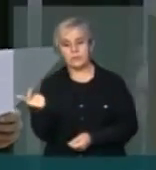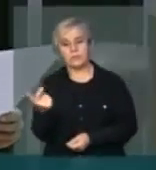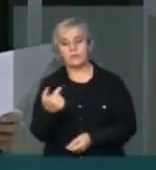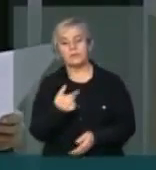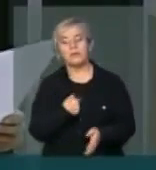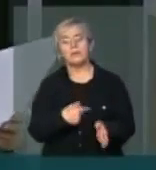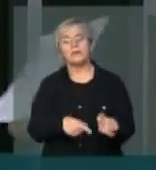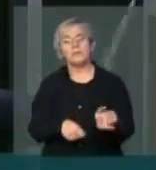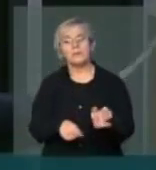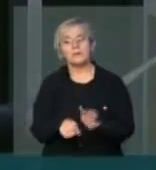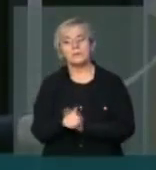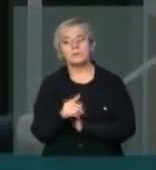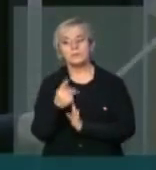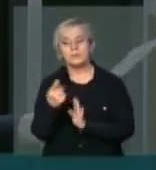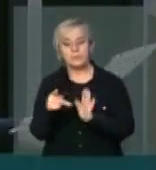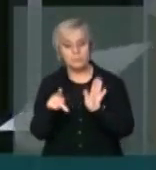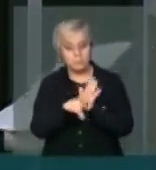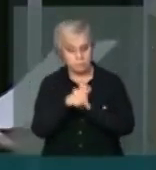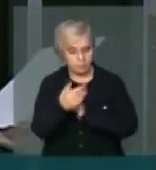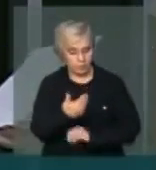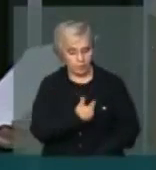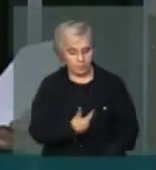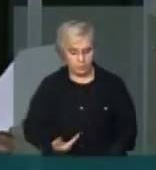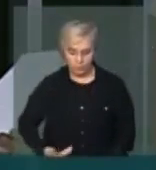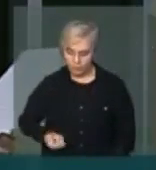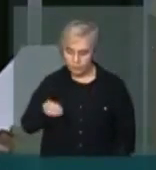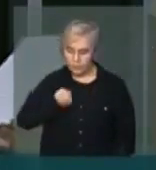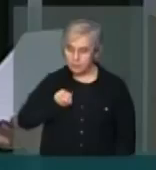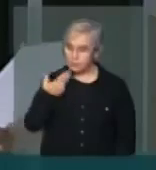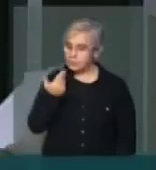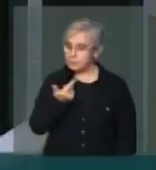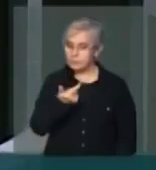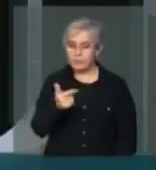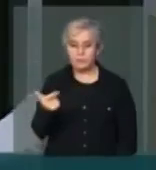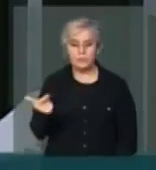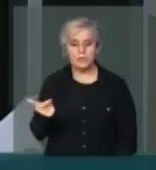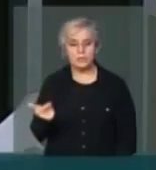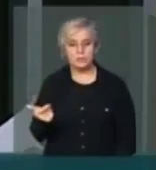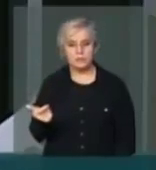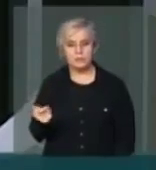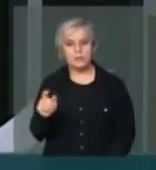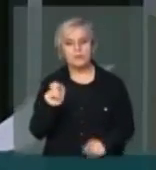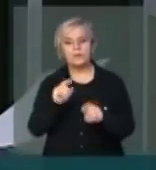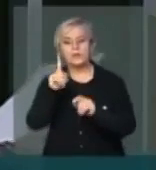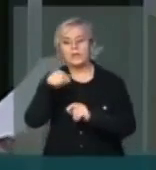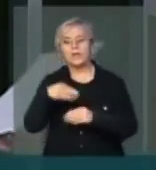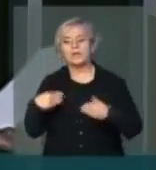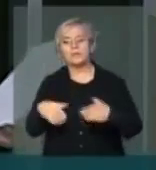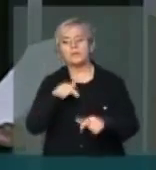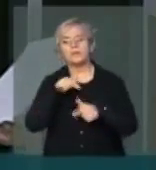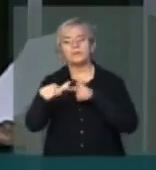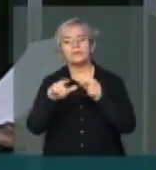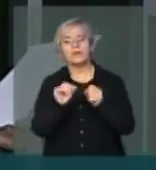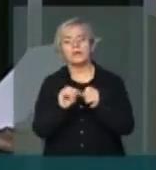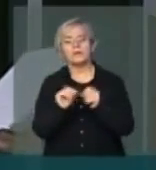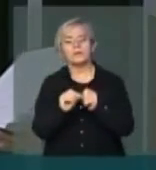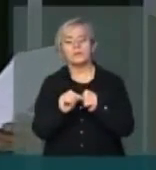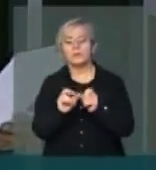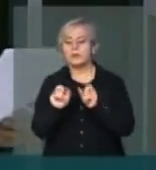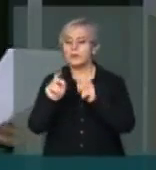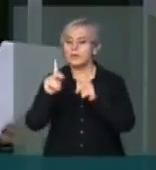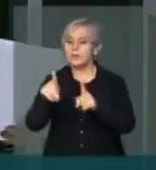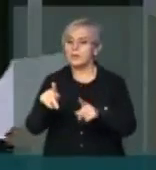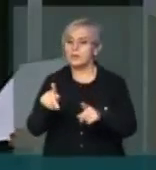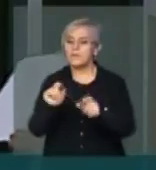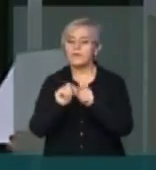pergunto, o próprio governo não tem os números? O que está fazendo o Ministério do Trabalho? O que está fazendo o Ministério da Previdência e